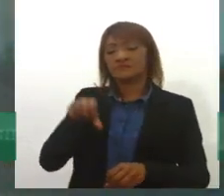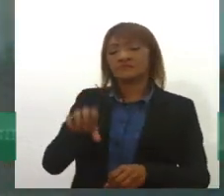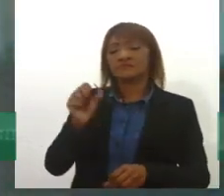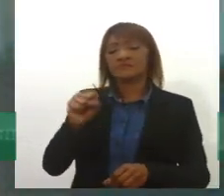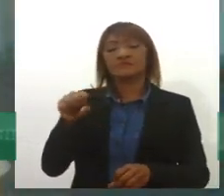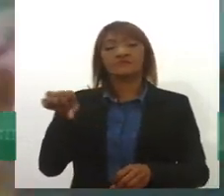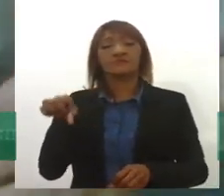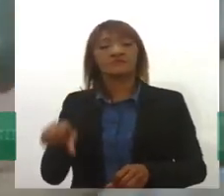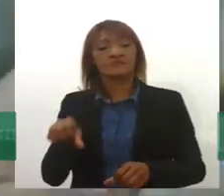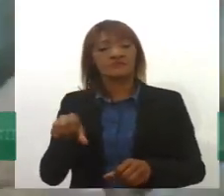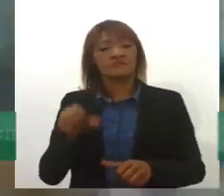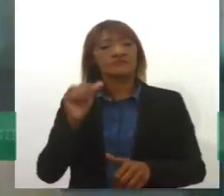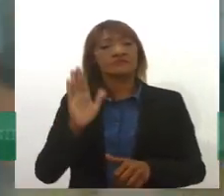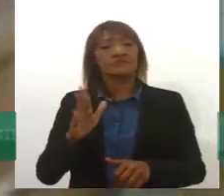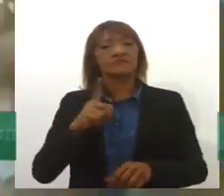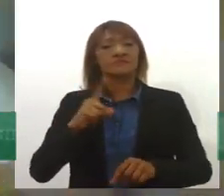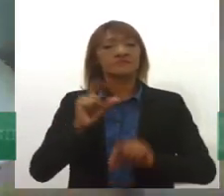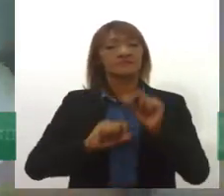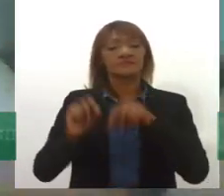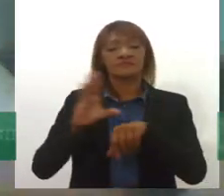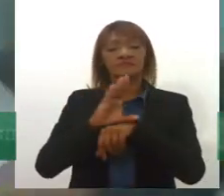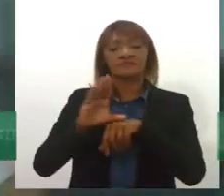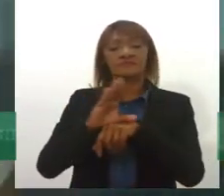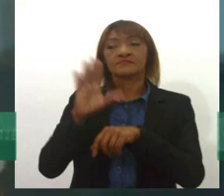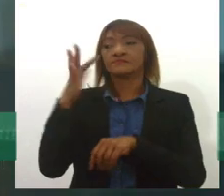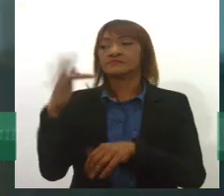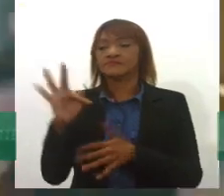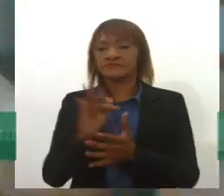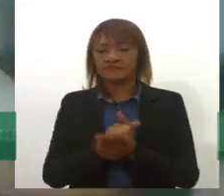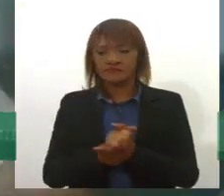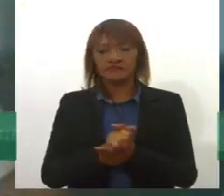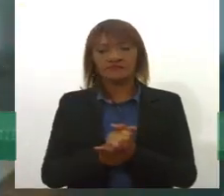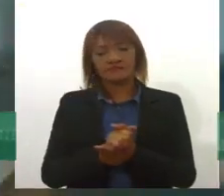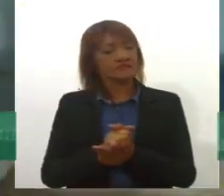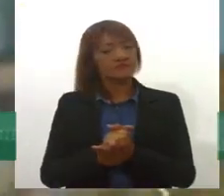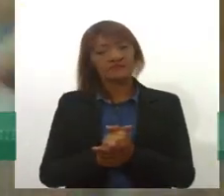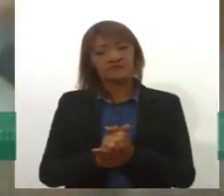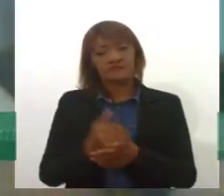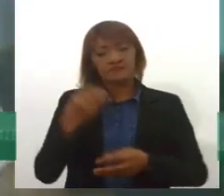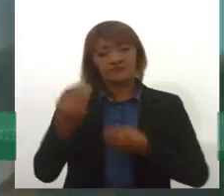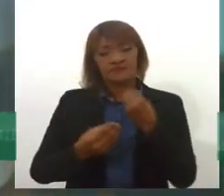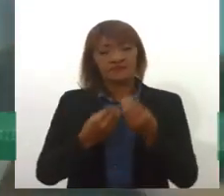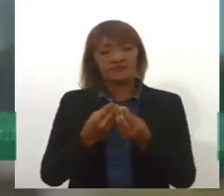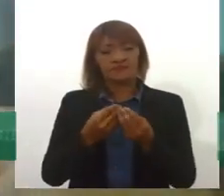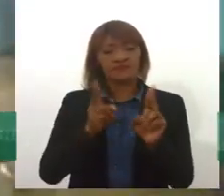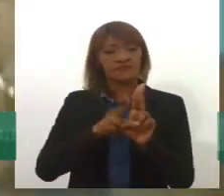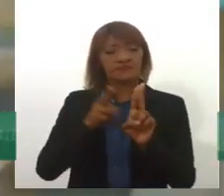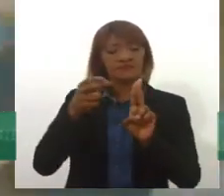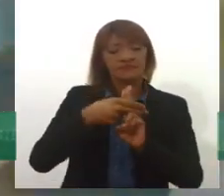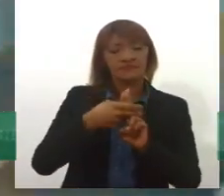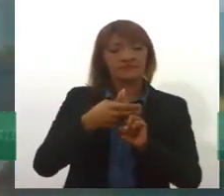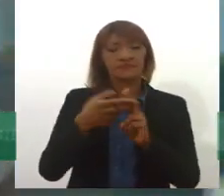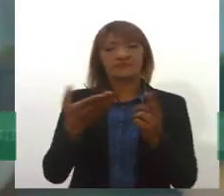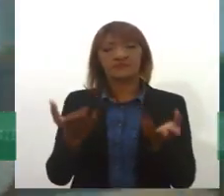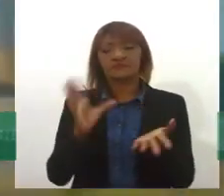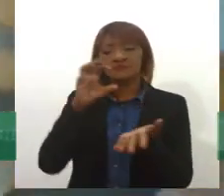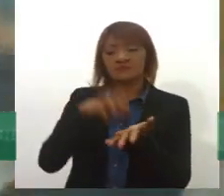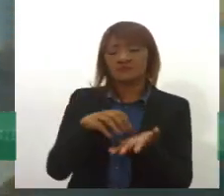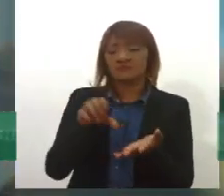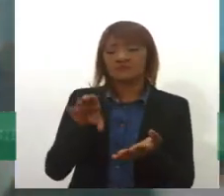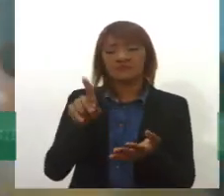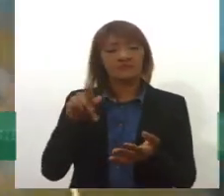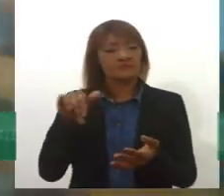com promulgação da Constituição Federal, a gente vem aí com a instalação do SUS, das RAPS, fazendo um